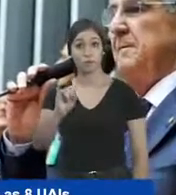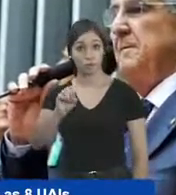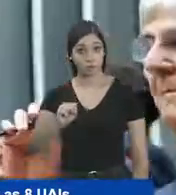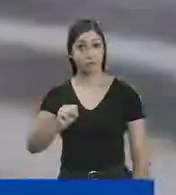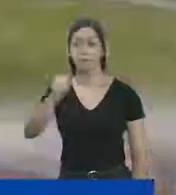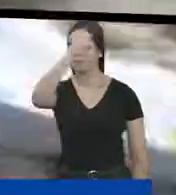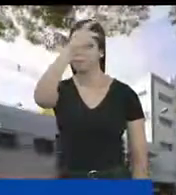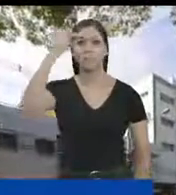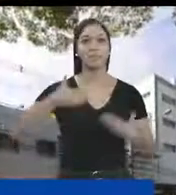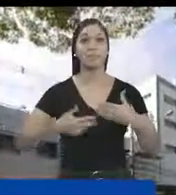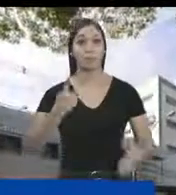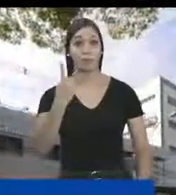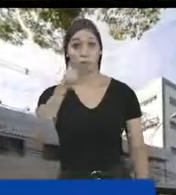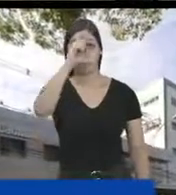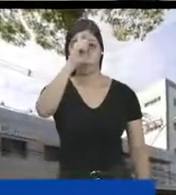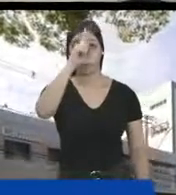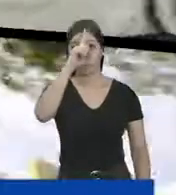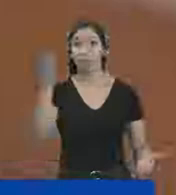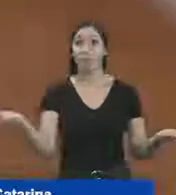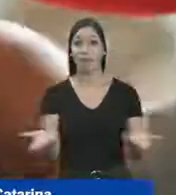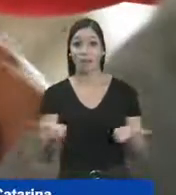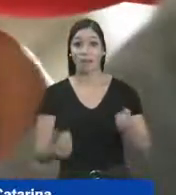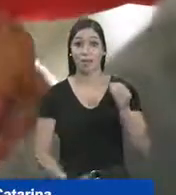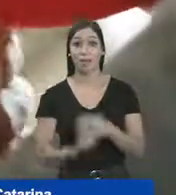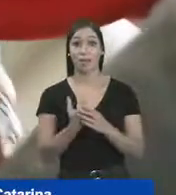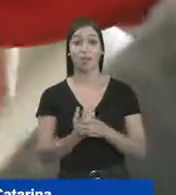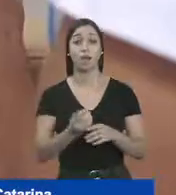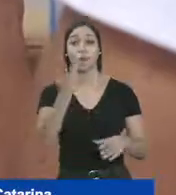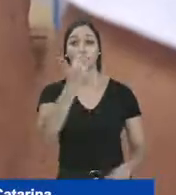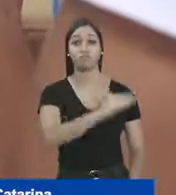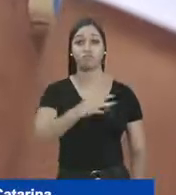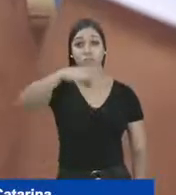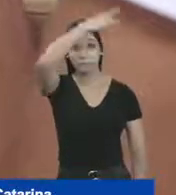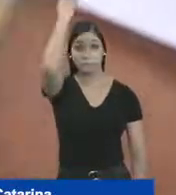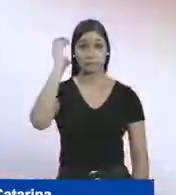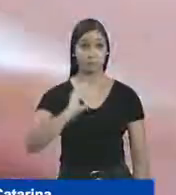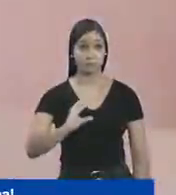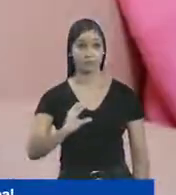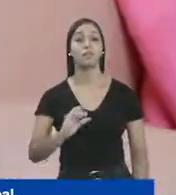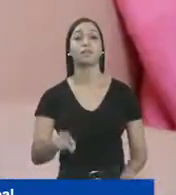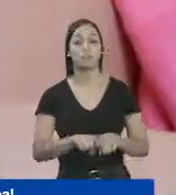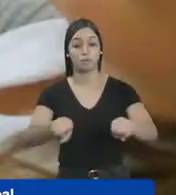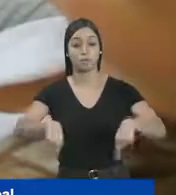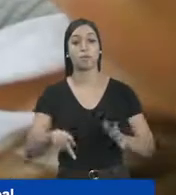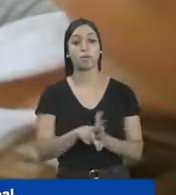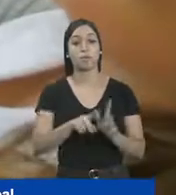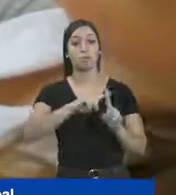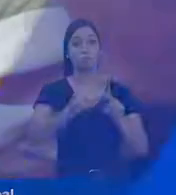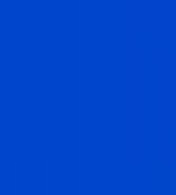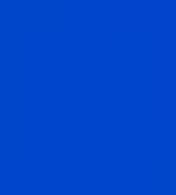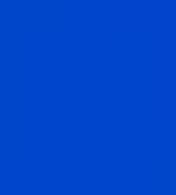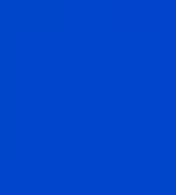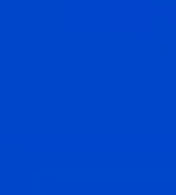oito A's, o prefeito que abriu dois hospitais e agora vai criar a unidade pediátrica no Santa Catarina e uma ala de gestantes no Hospital